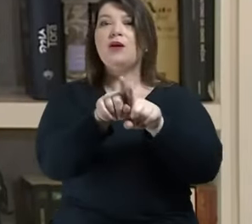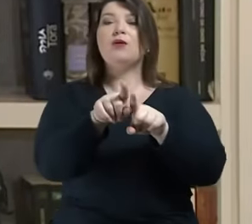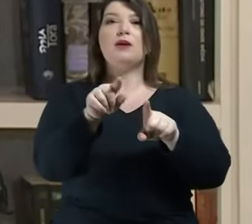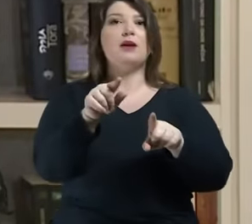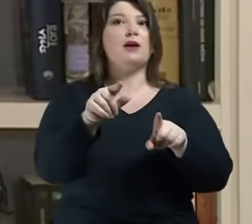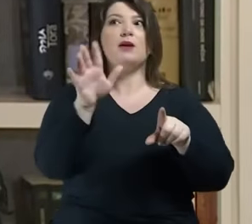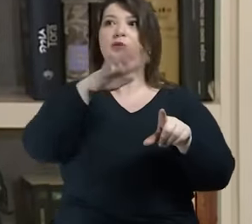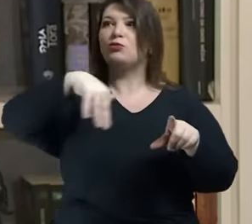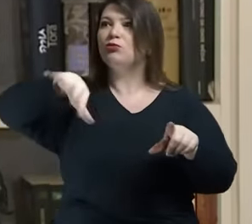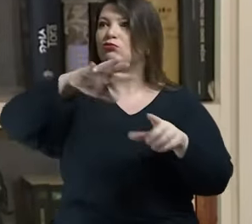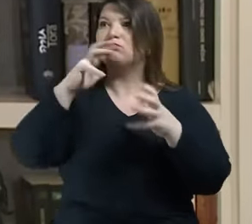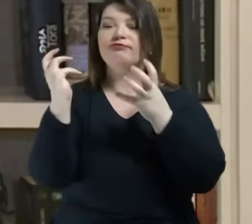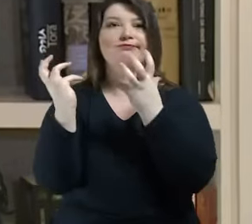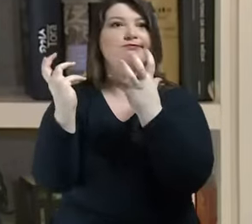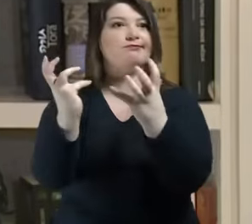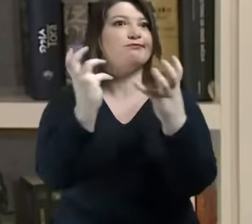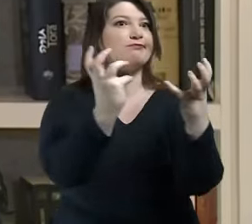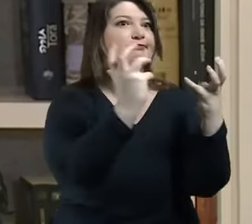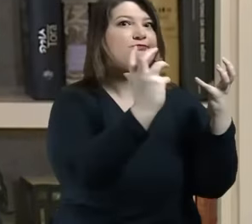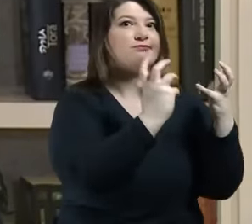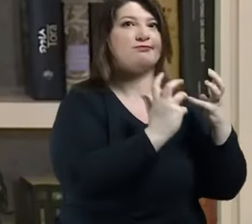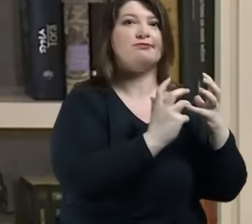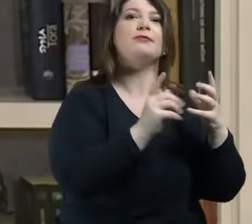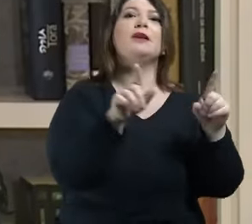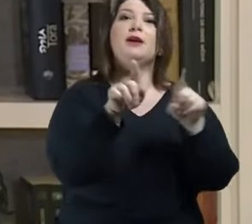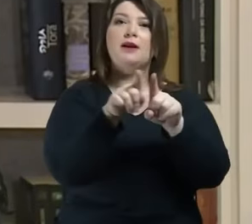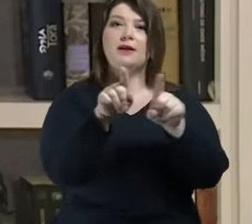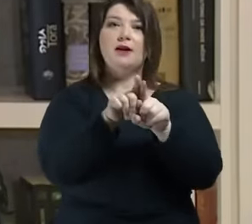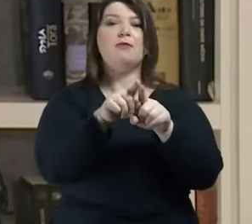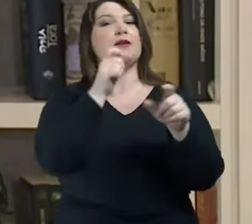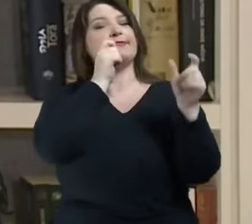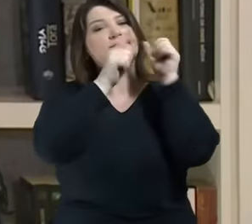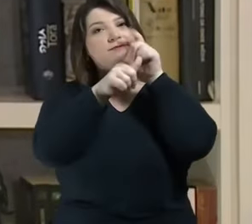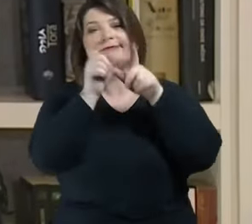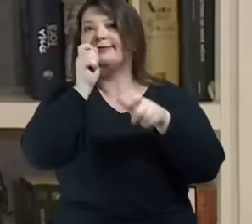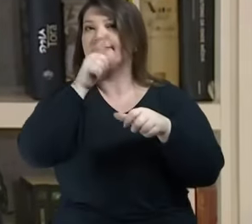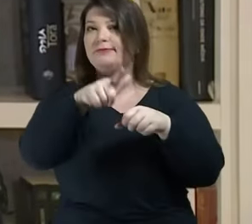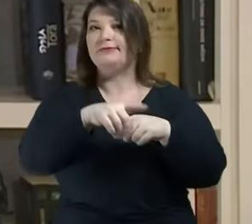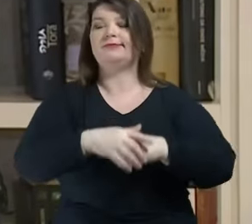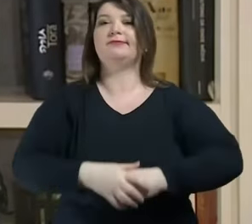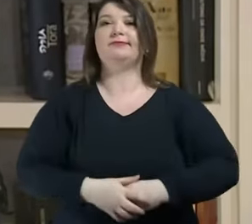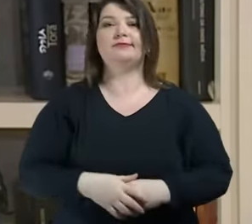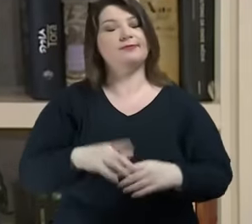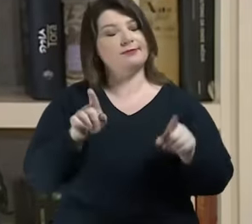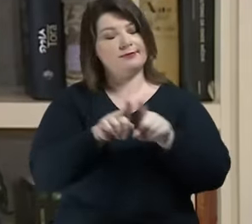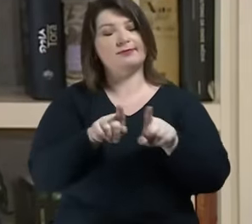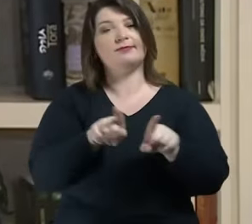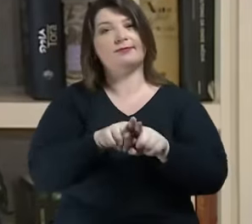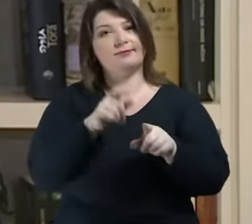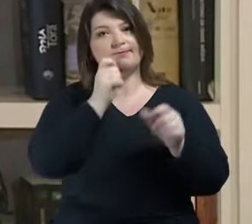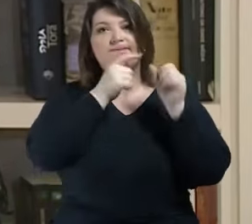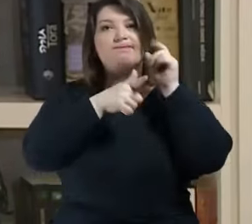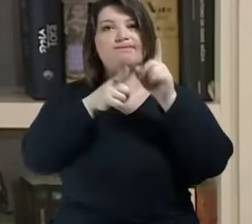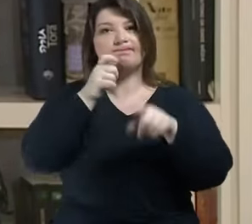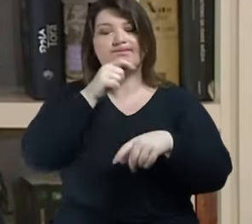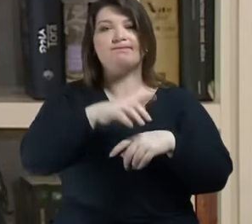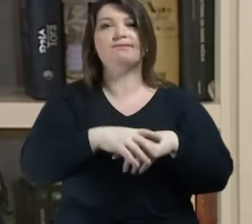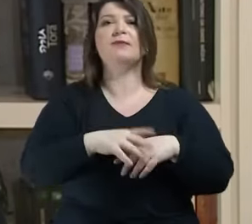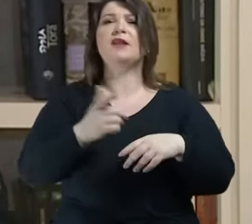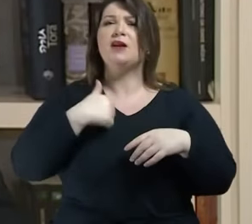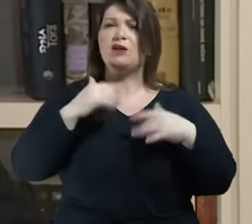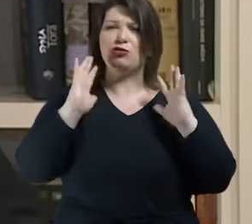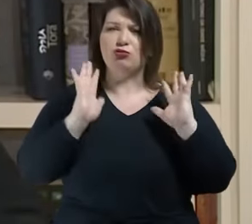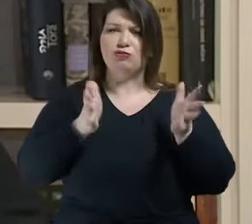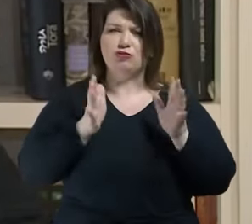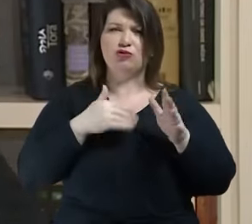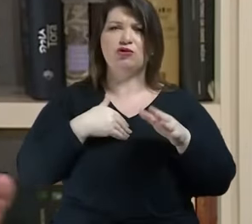inclusive da crítica inclusive da crítica várias vezes eu estive na Índia e lá